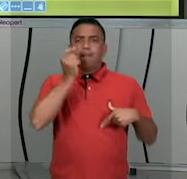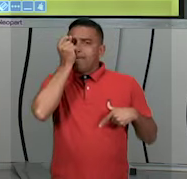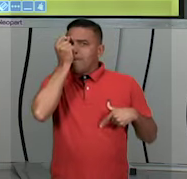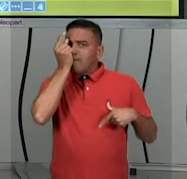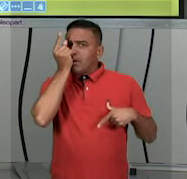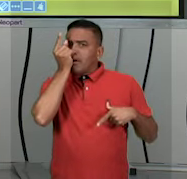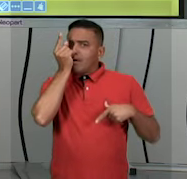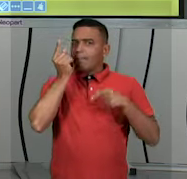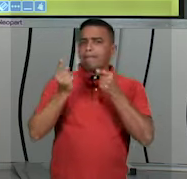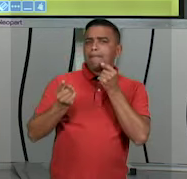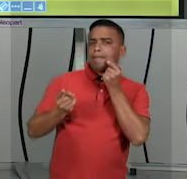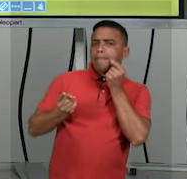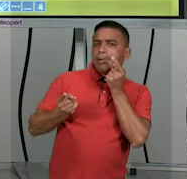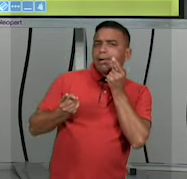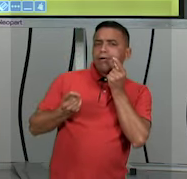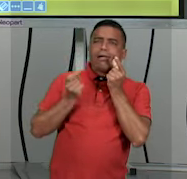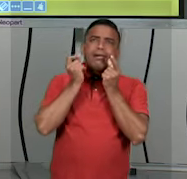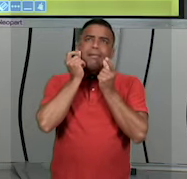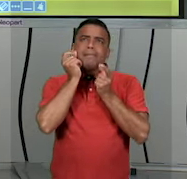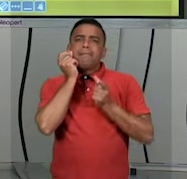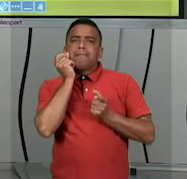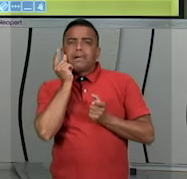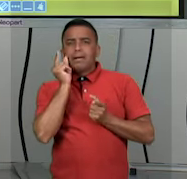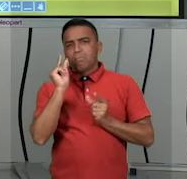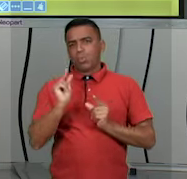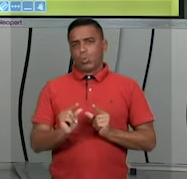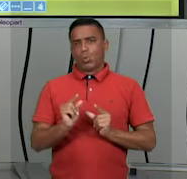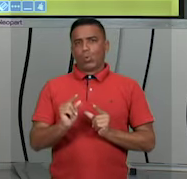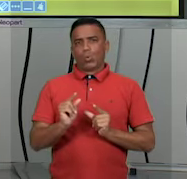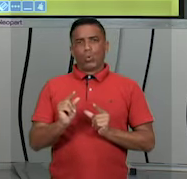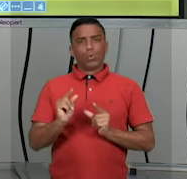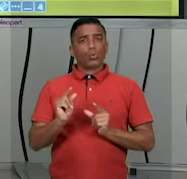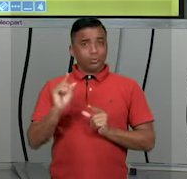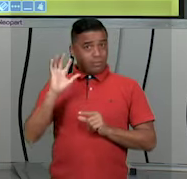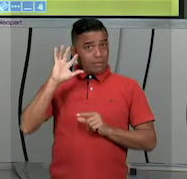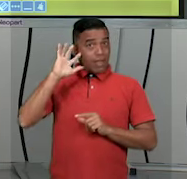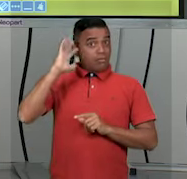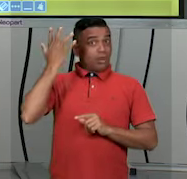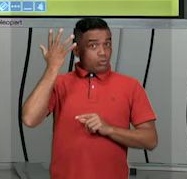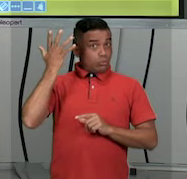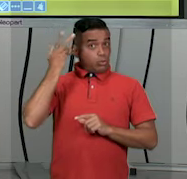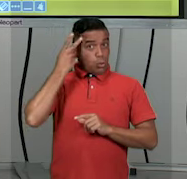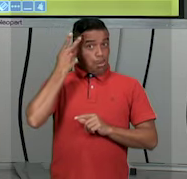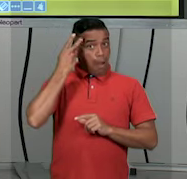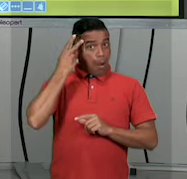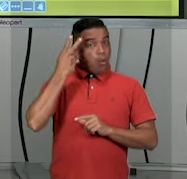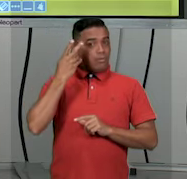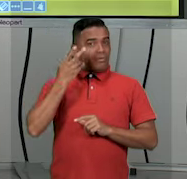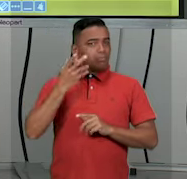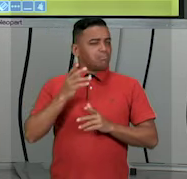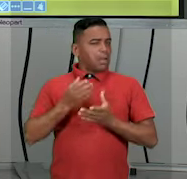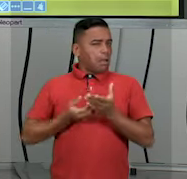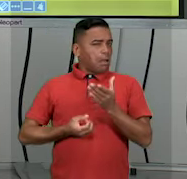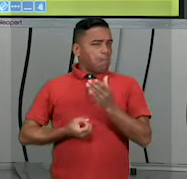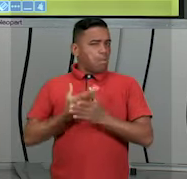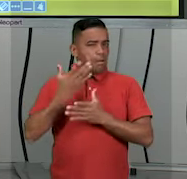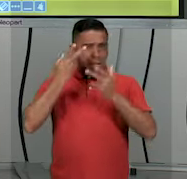cuidar daquilo que vai acontecer naturalmente para que aconteça de um jeito mais tranquilo.